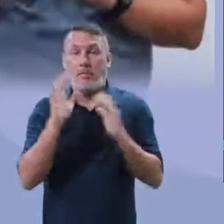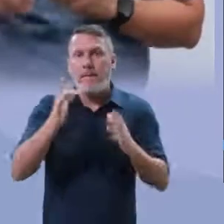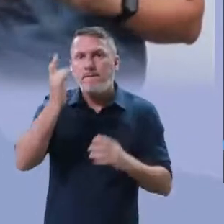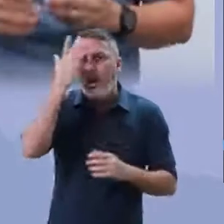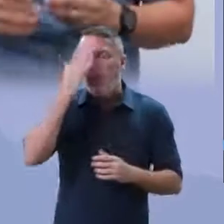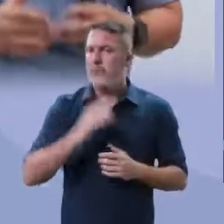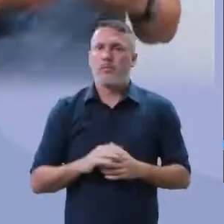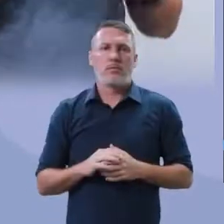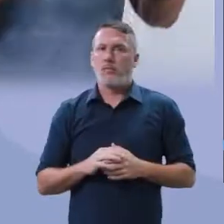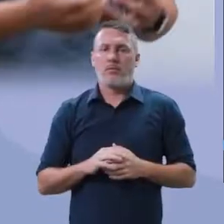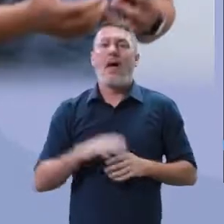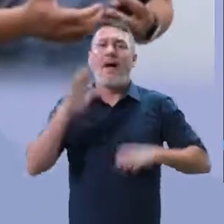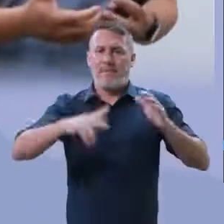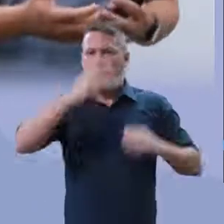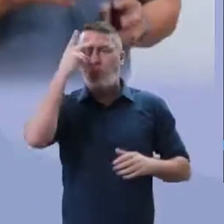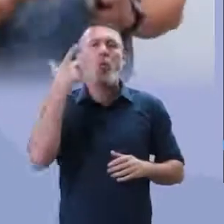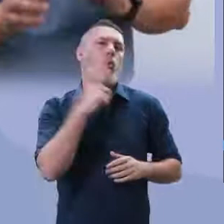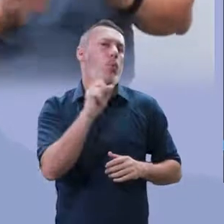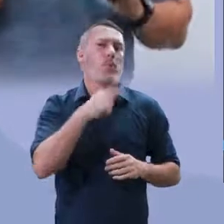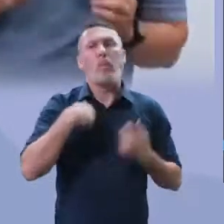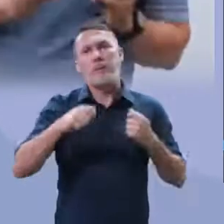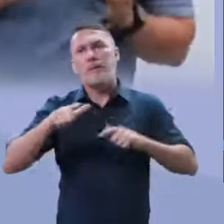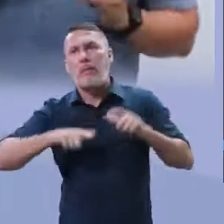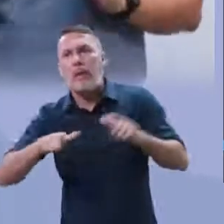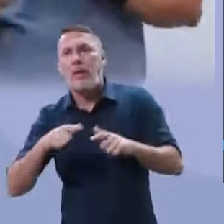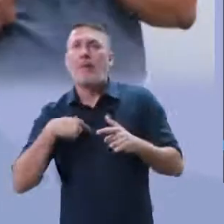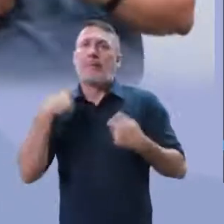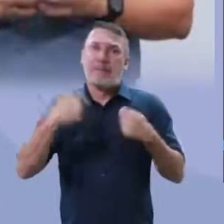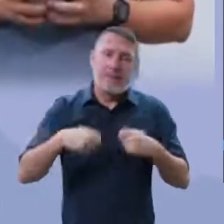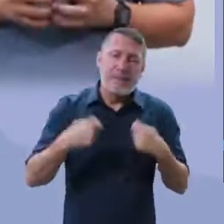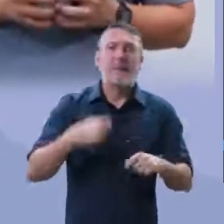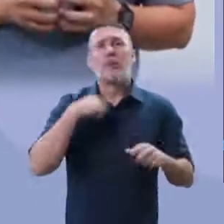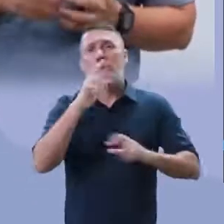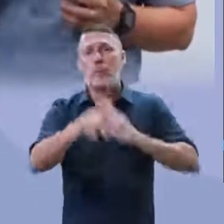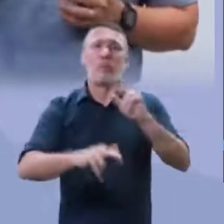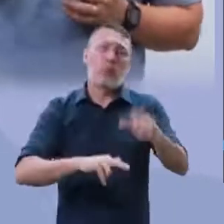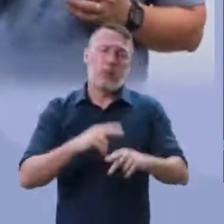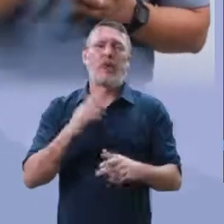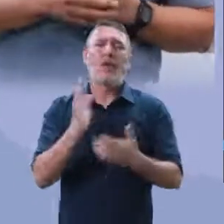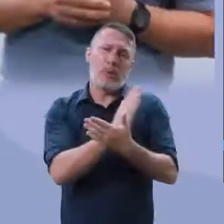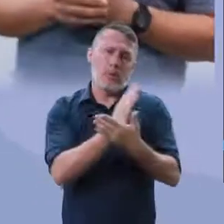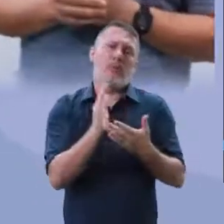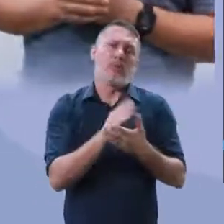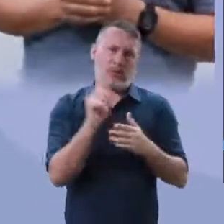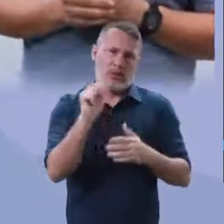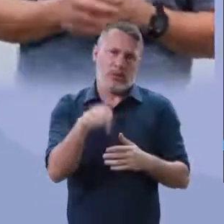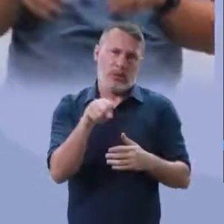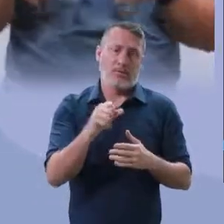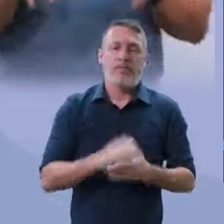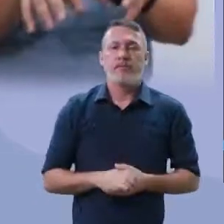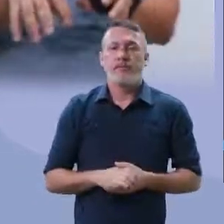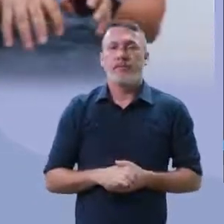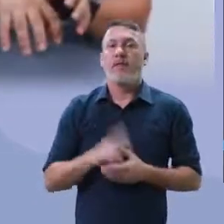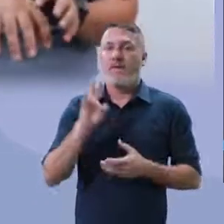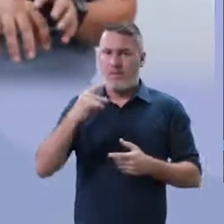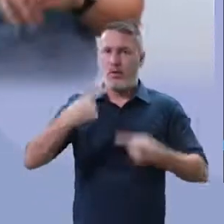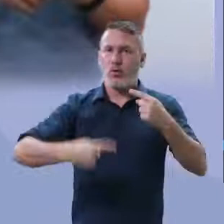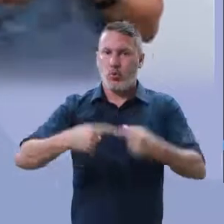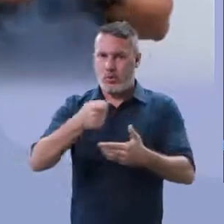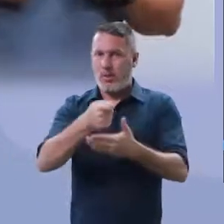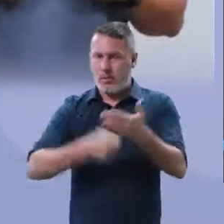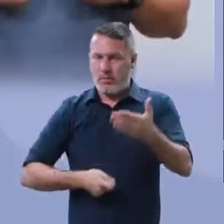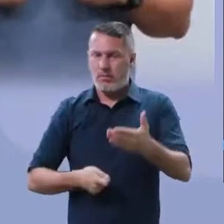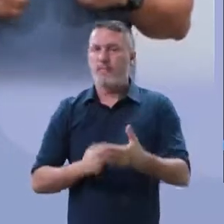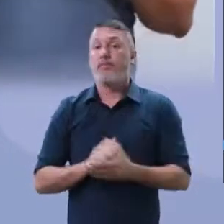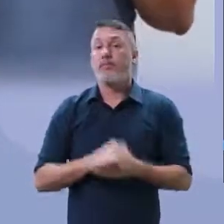Teve pessoas que realmente precisavam sair. E é isso que nós precisamos discutir na nossa redação. Um outro problema é o seguinte. Eu tenho, né,